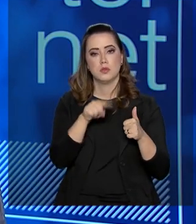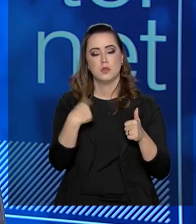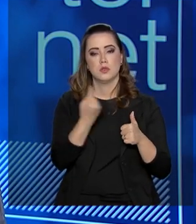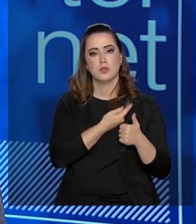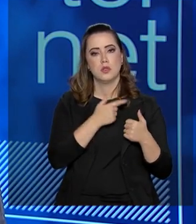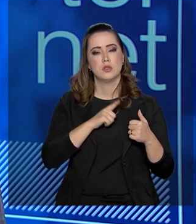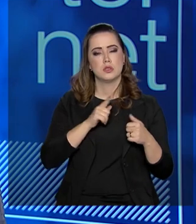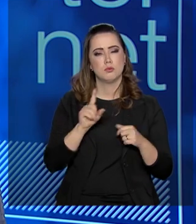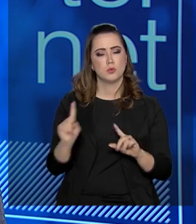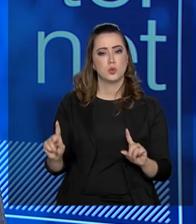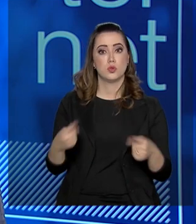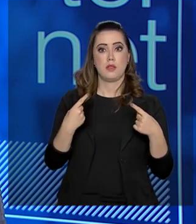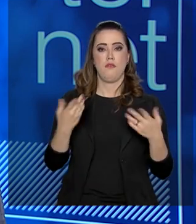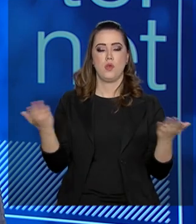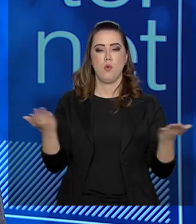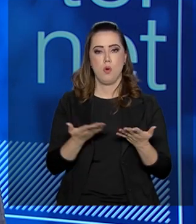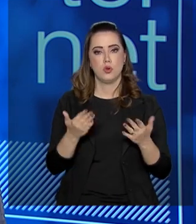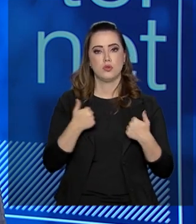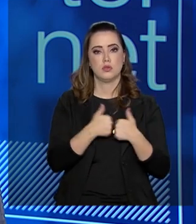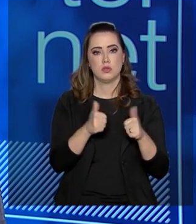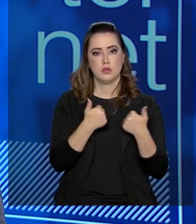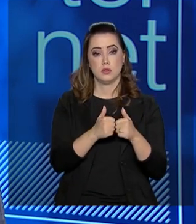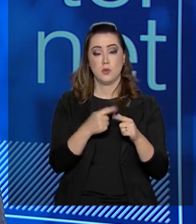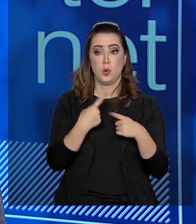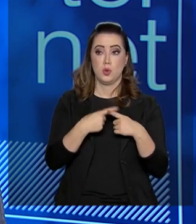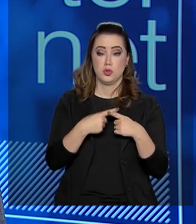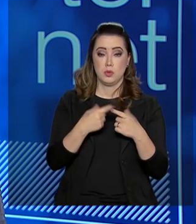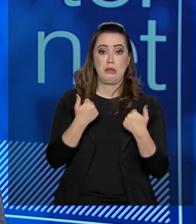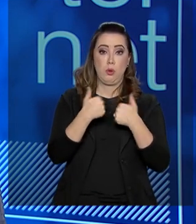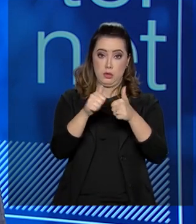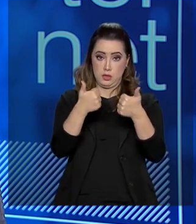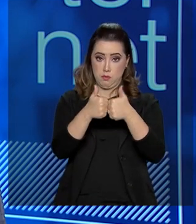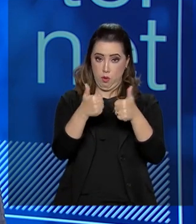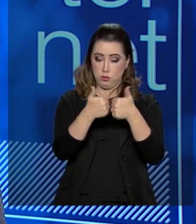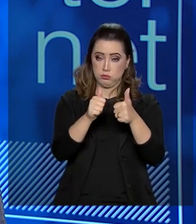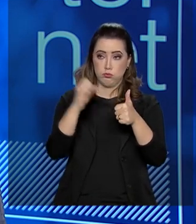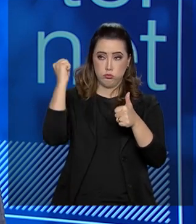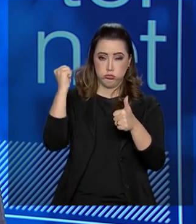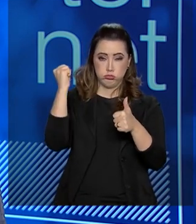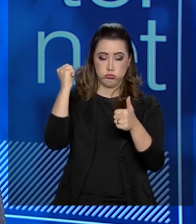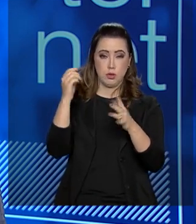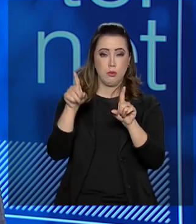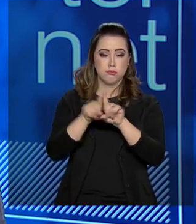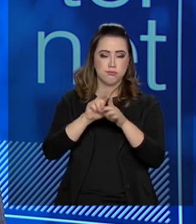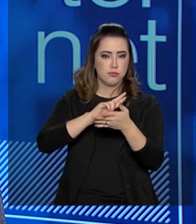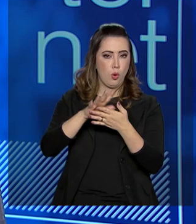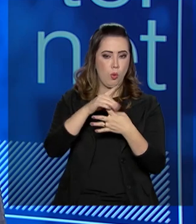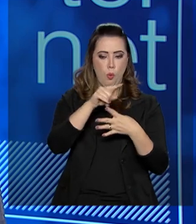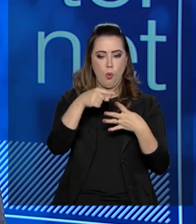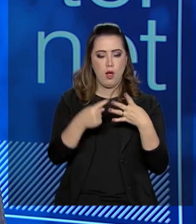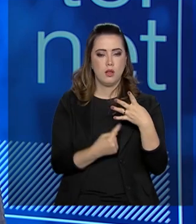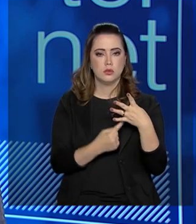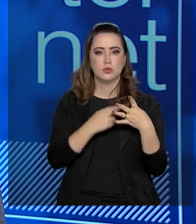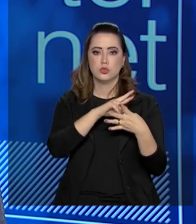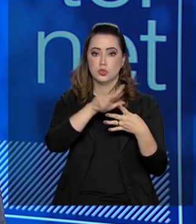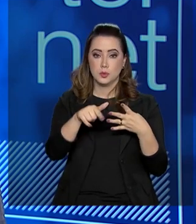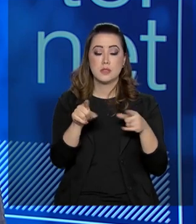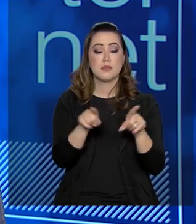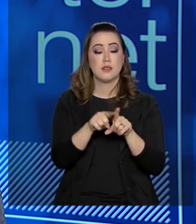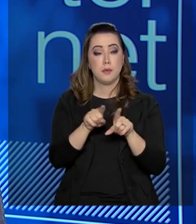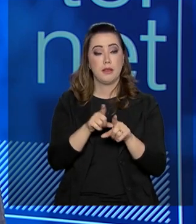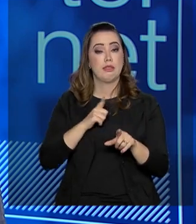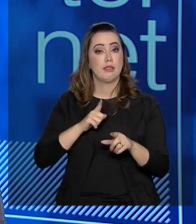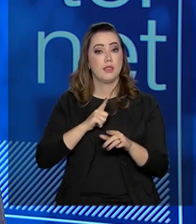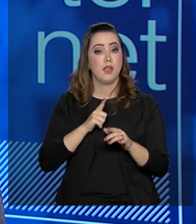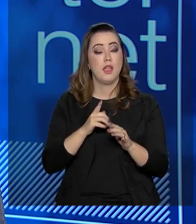nós temos o grande desafio hoje do transporte, tanto dos ônibus, que são quatro tipos de portos de ônibus, como também os barcos escolares